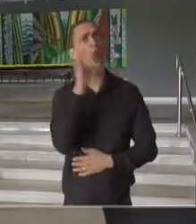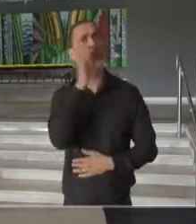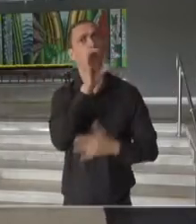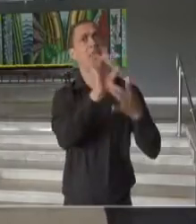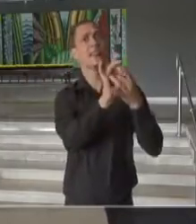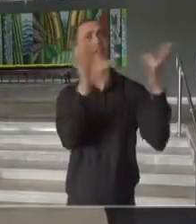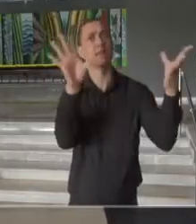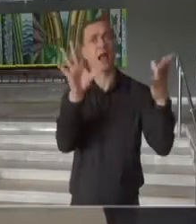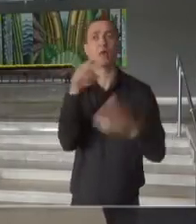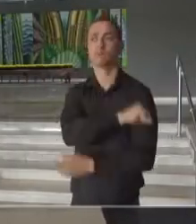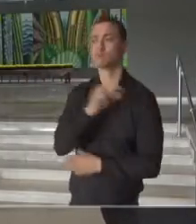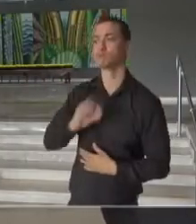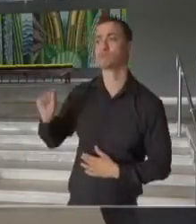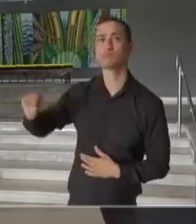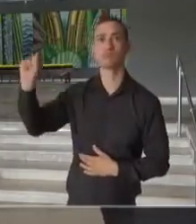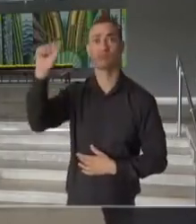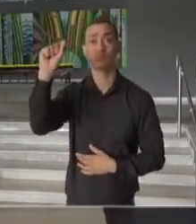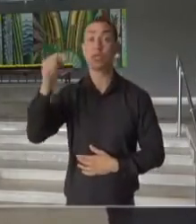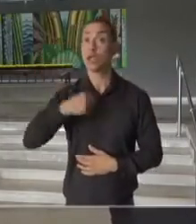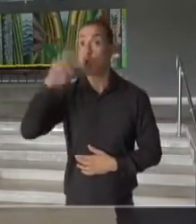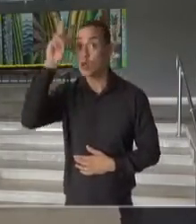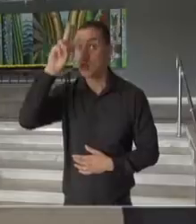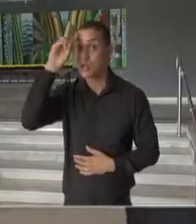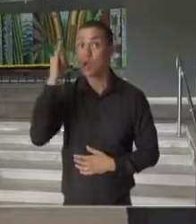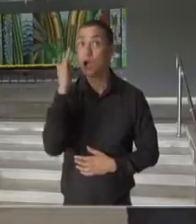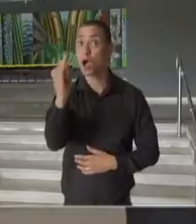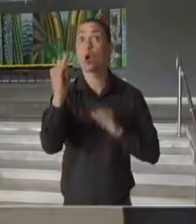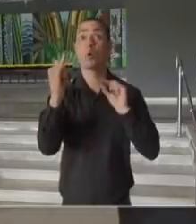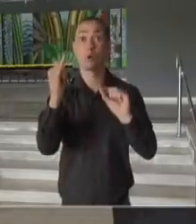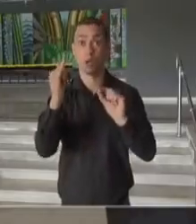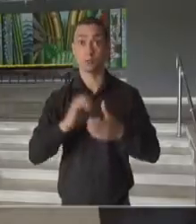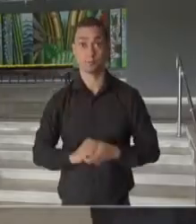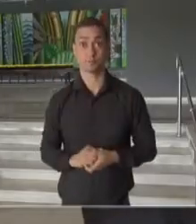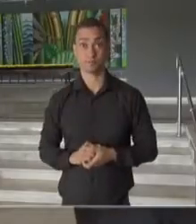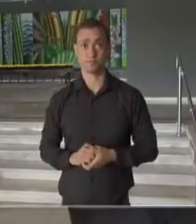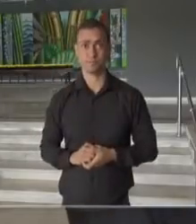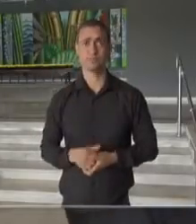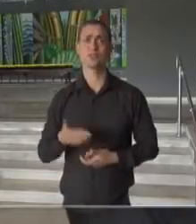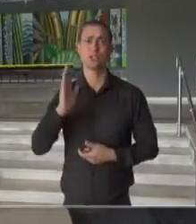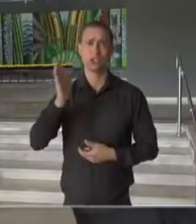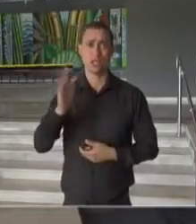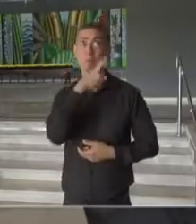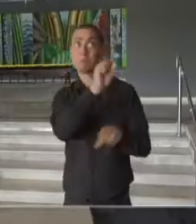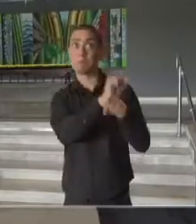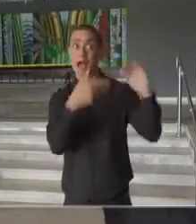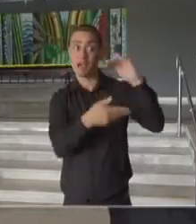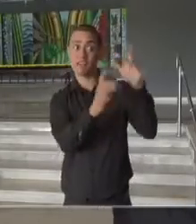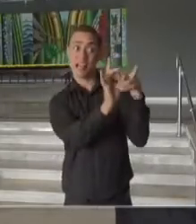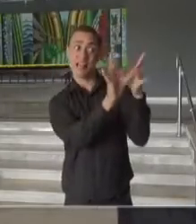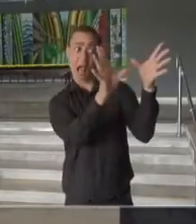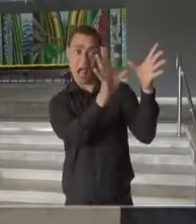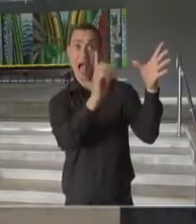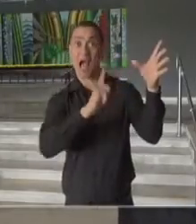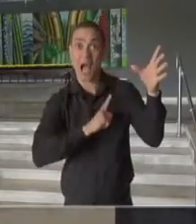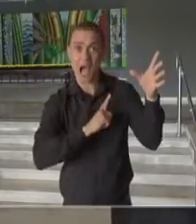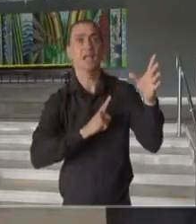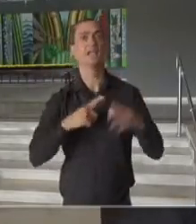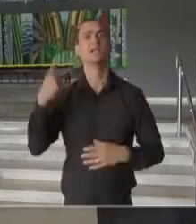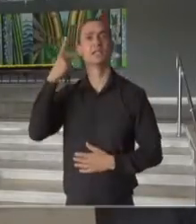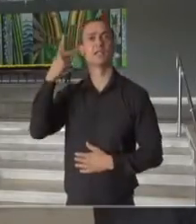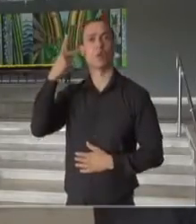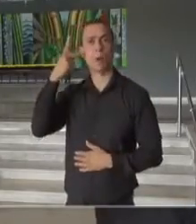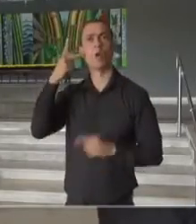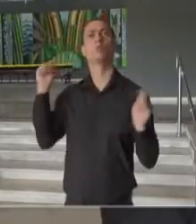ter essa aprovação. E o que eu gostaria de lembrar é que, entendo essa aprovação, o Estado de São Paulo tem total